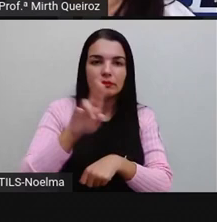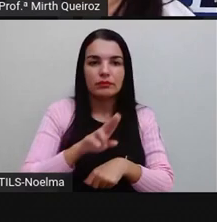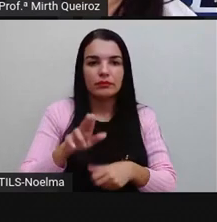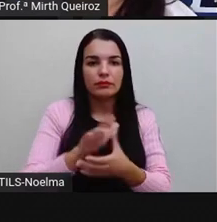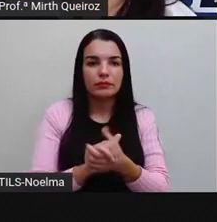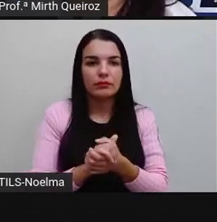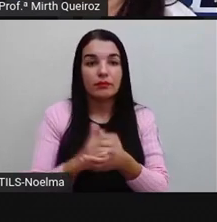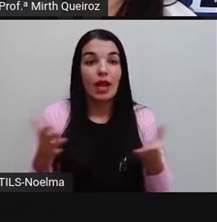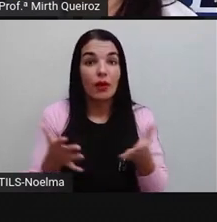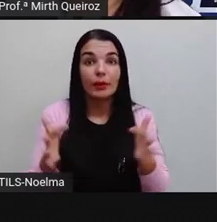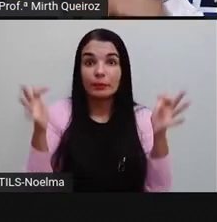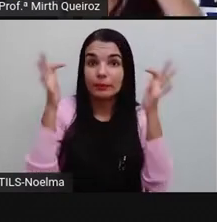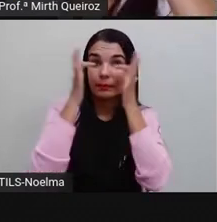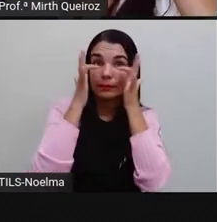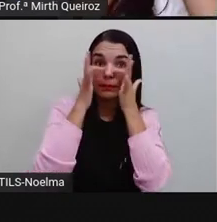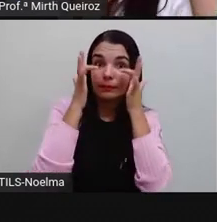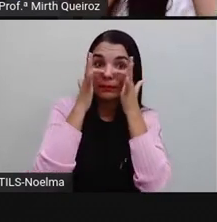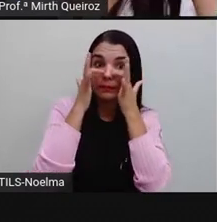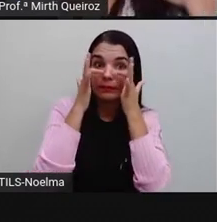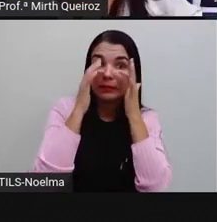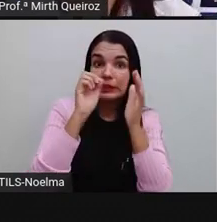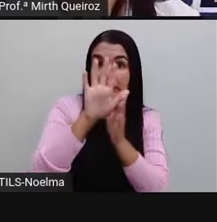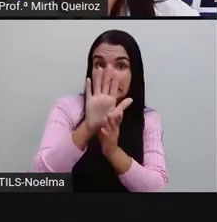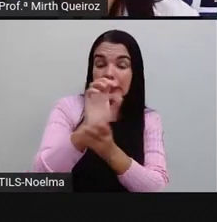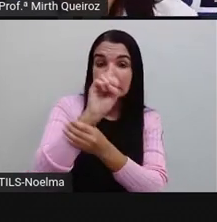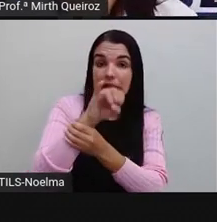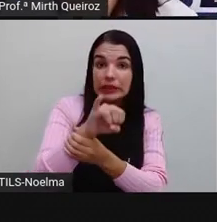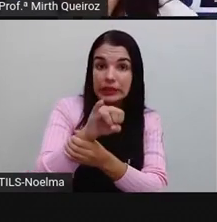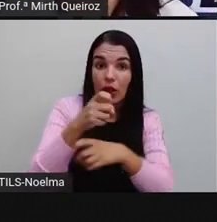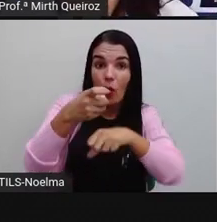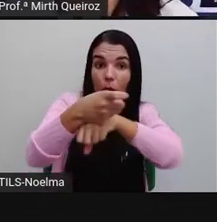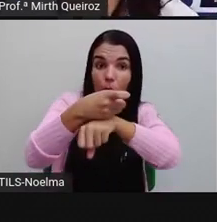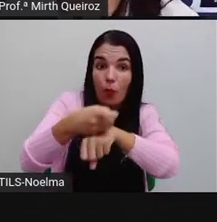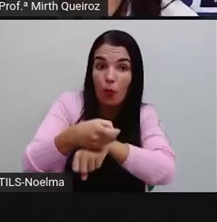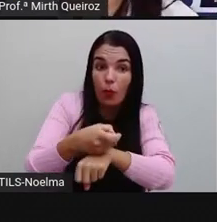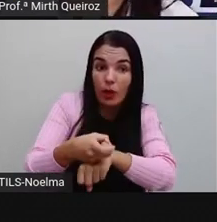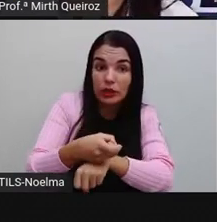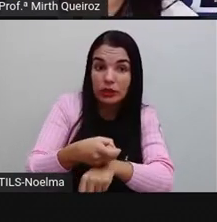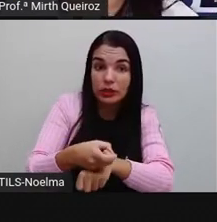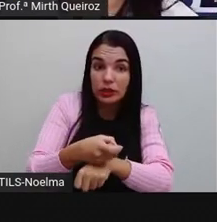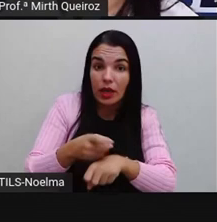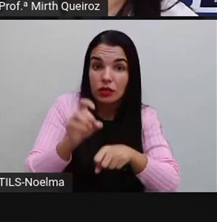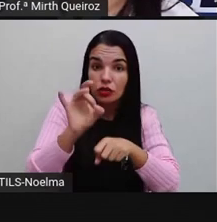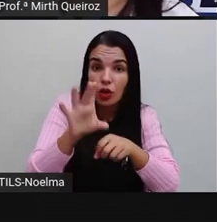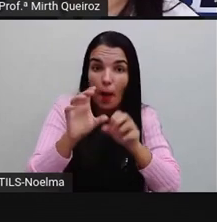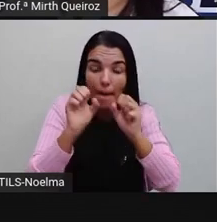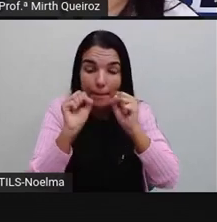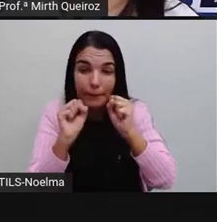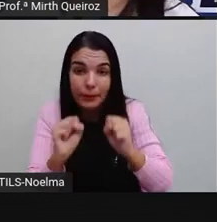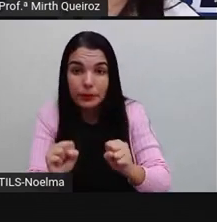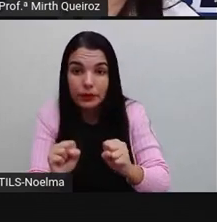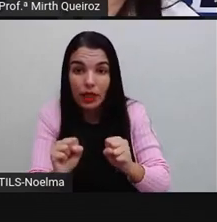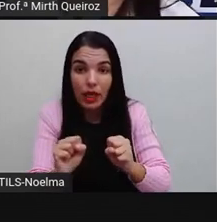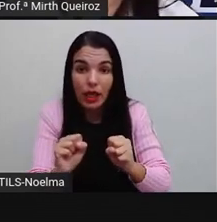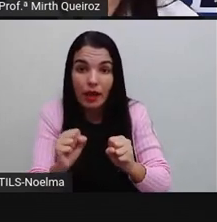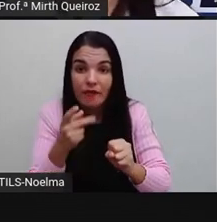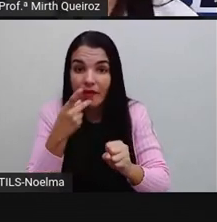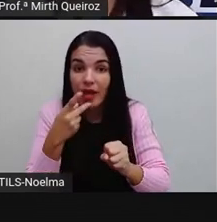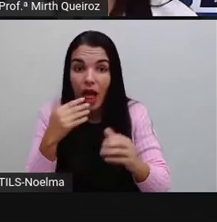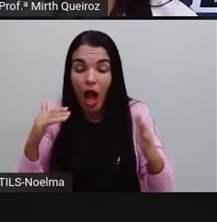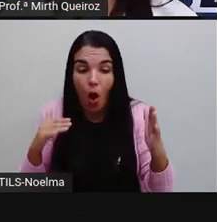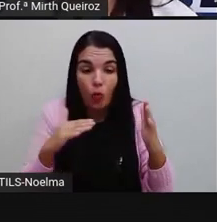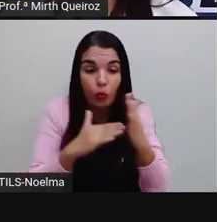Atenção, se o adjetivo só puder referir-se ao